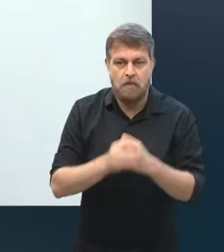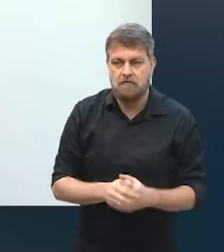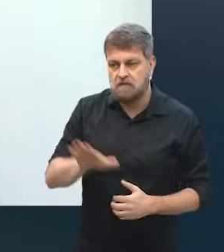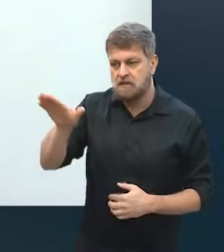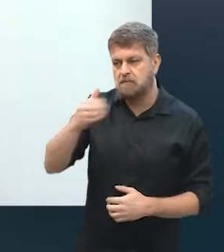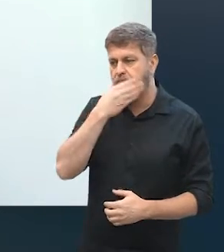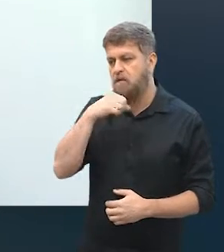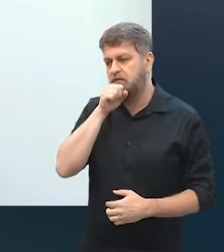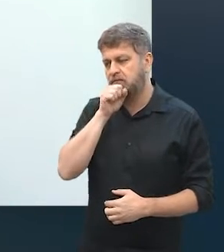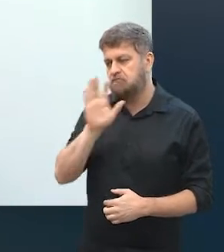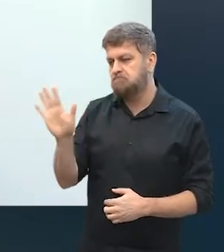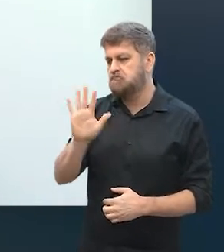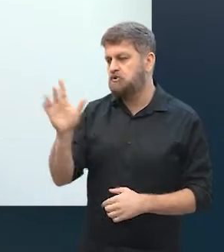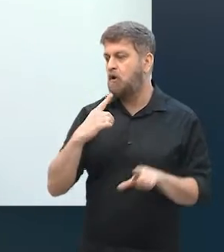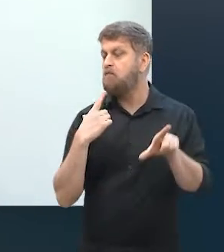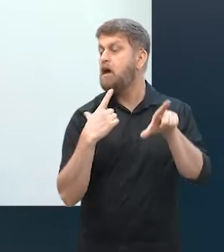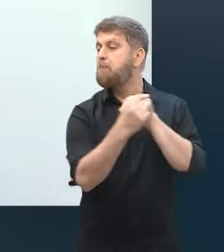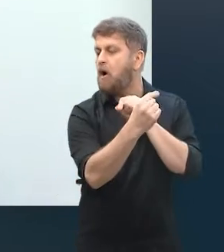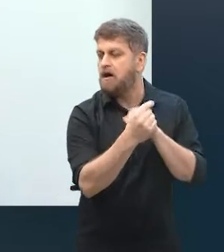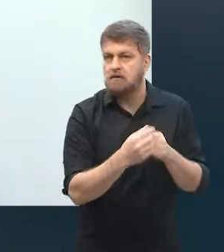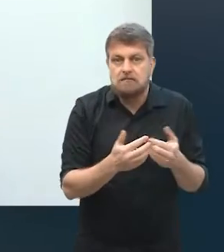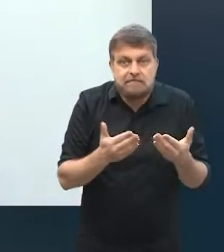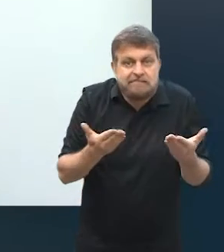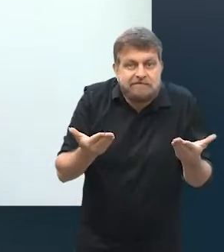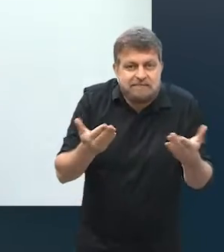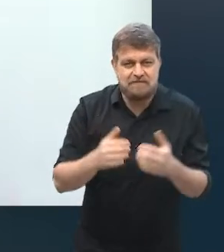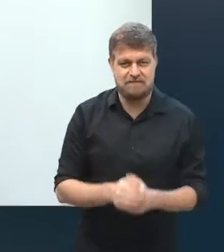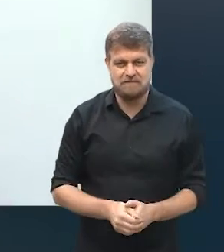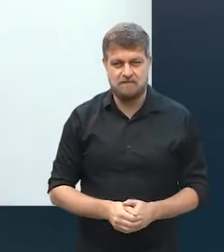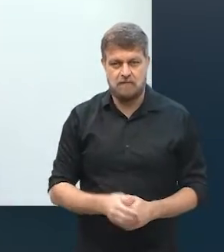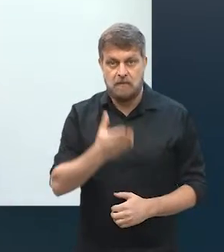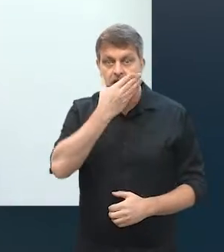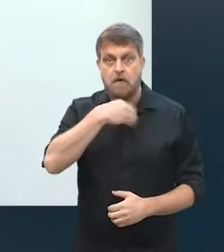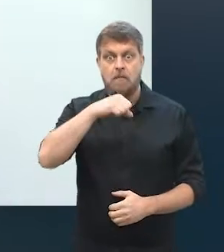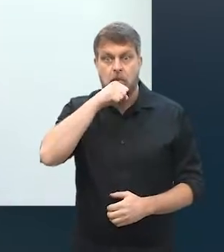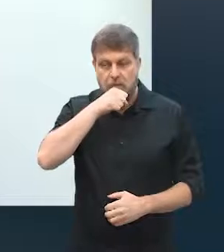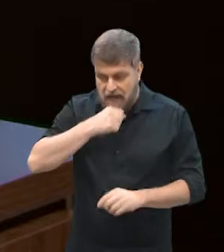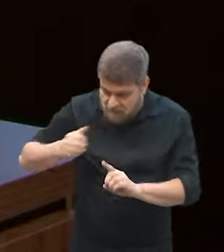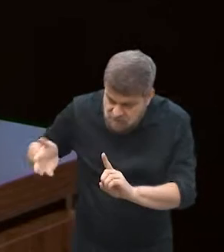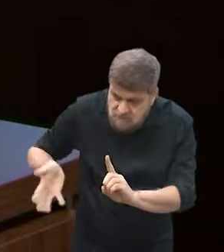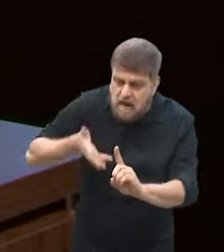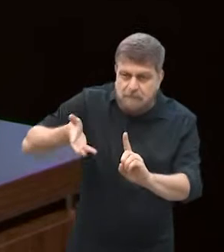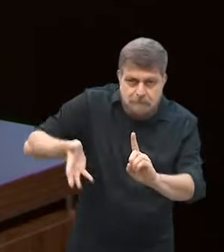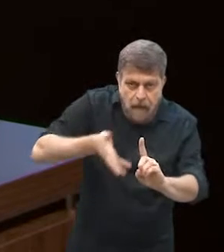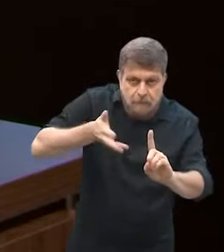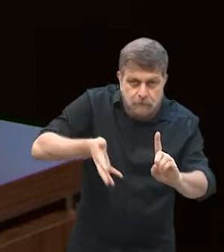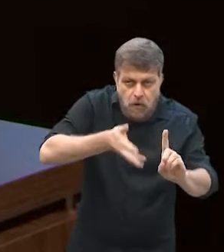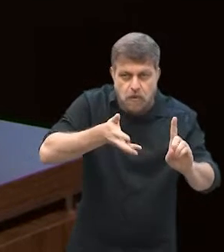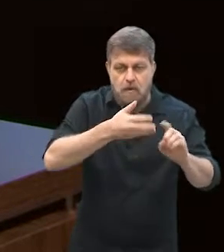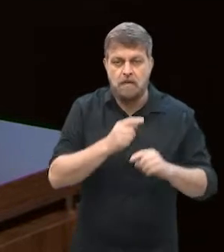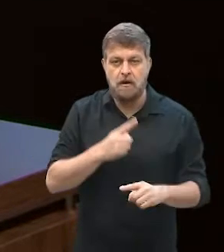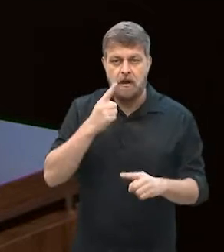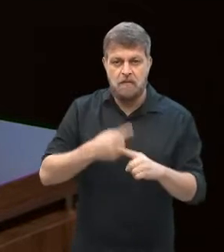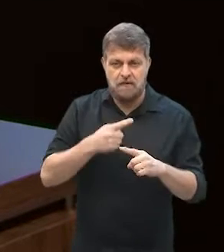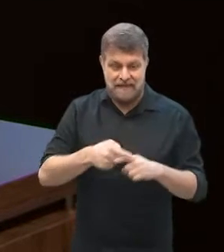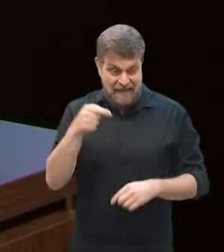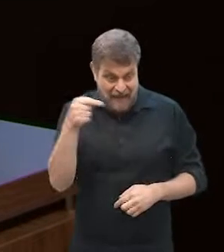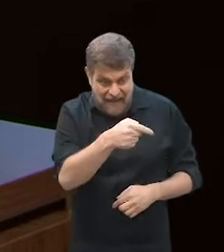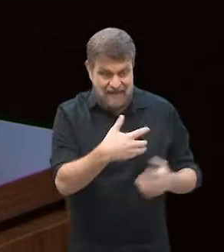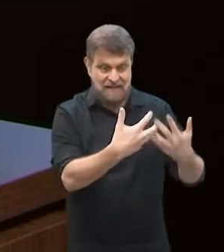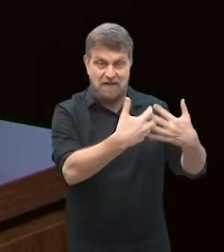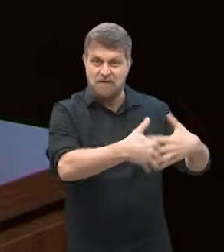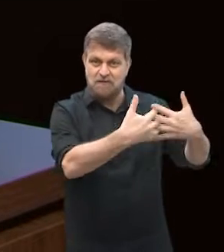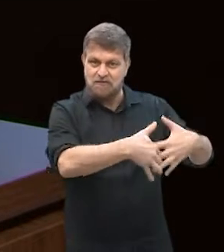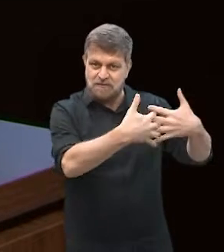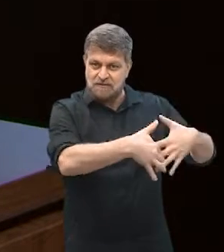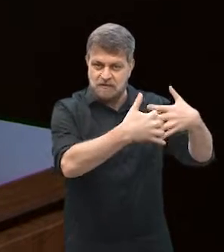assim, ó, agora eu tô indo embora. Então, assim, o meu pai me apoiou, porque a coisa já tinha dado certo,